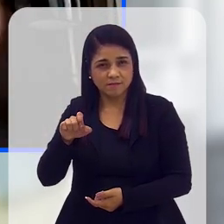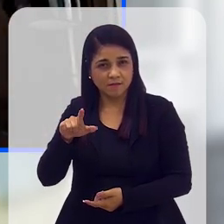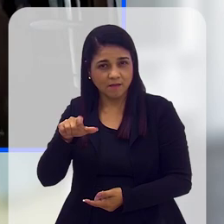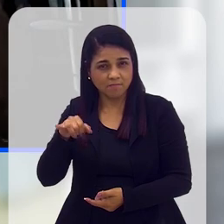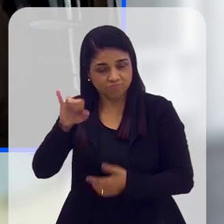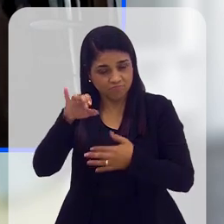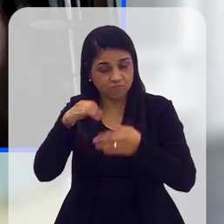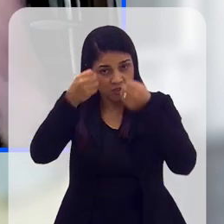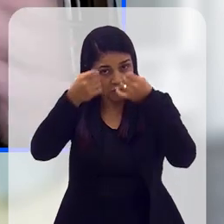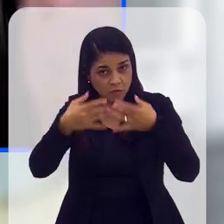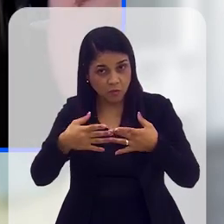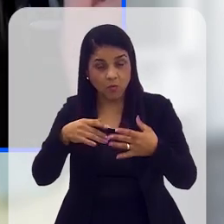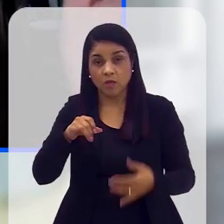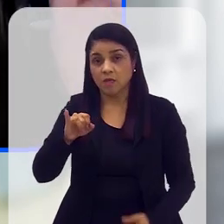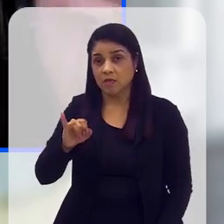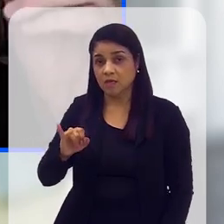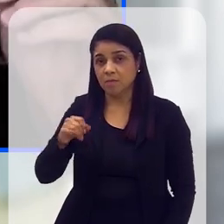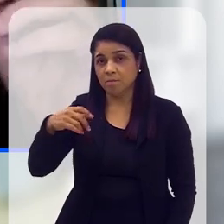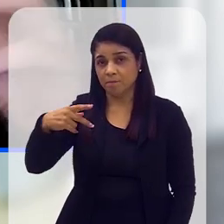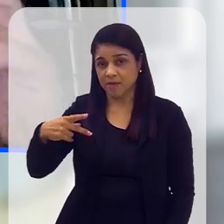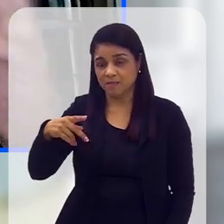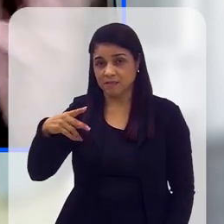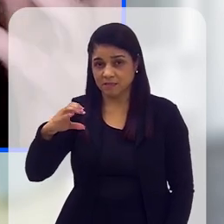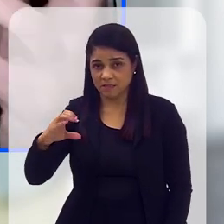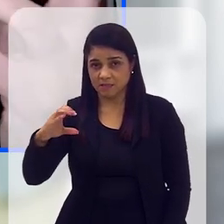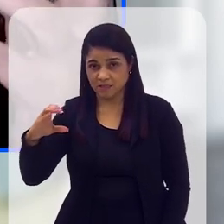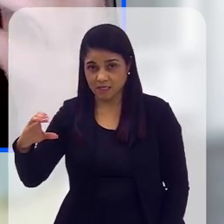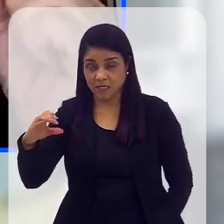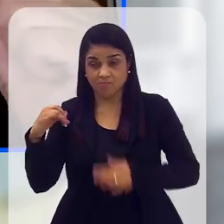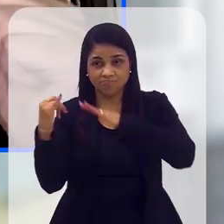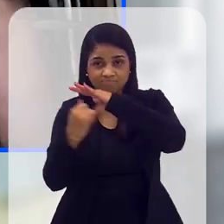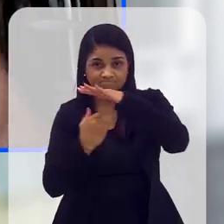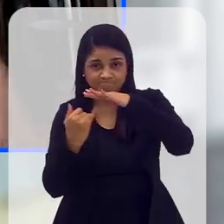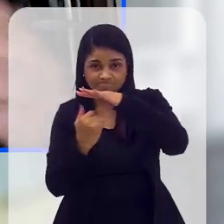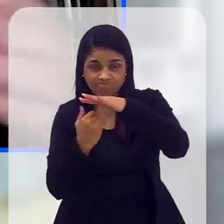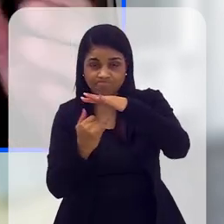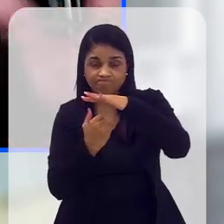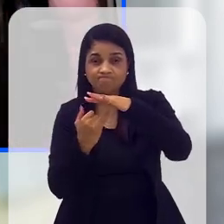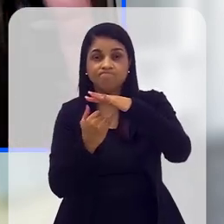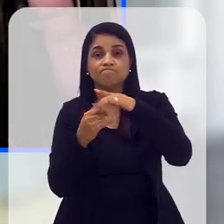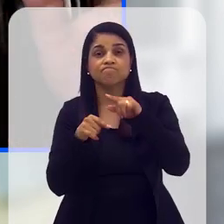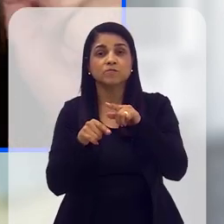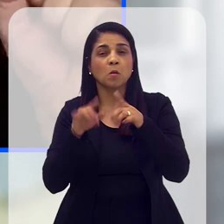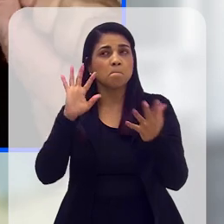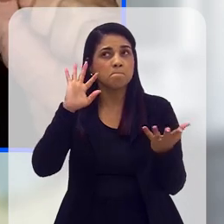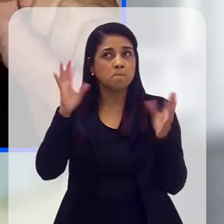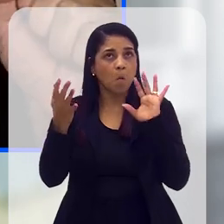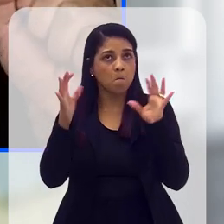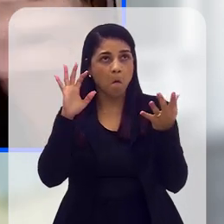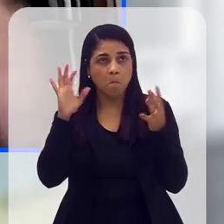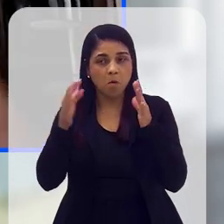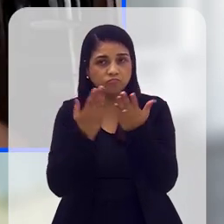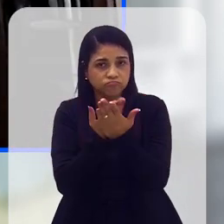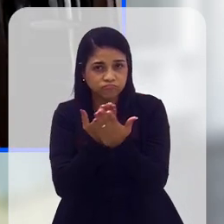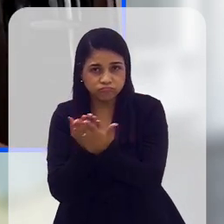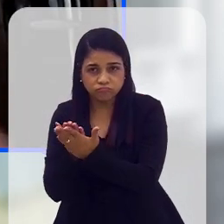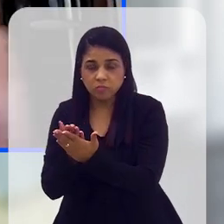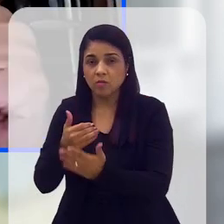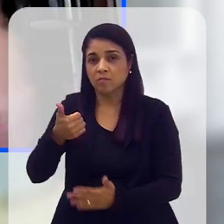interessante pensar também que o IPCC, né? Que é o grande organismo internacional, o painel intergovernamental sobre a mudança climática,